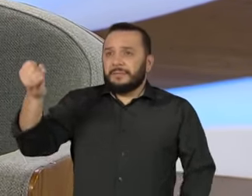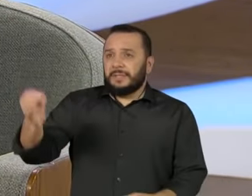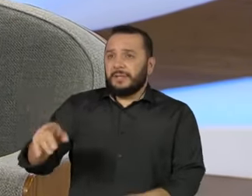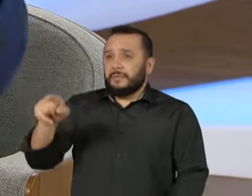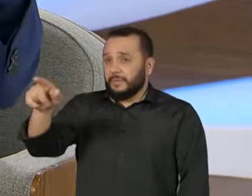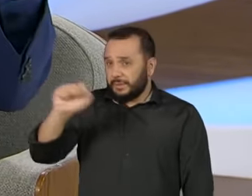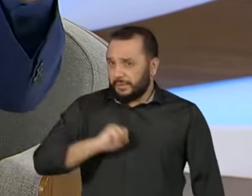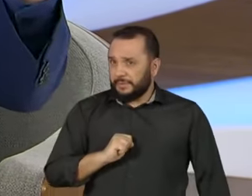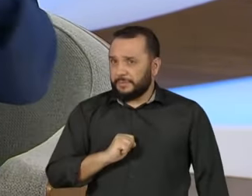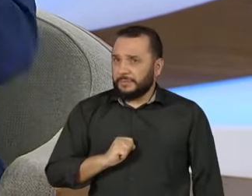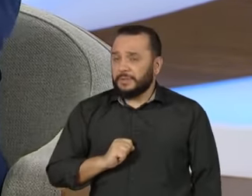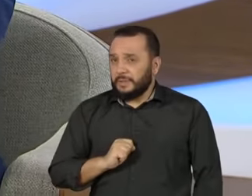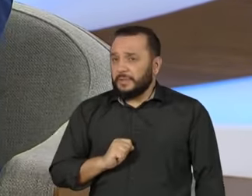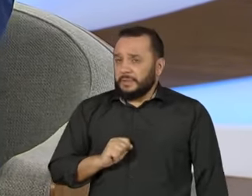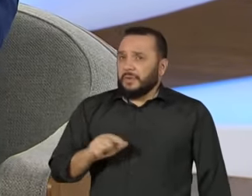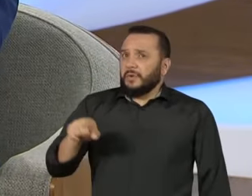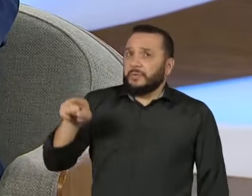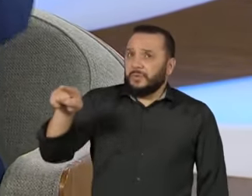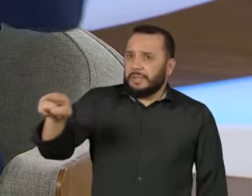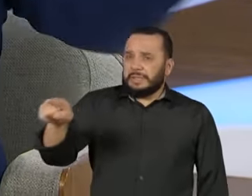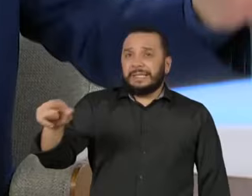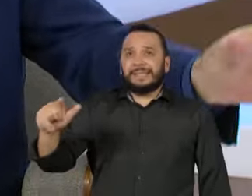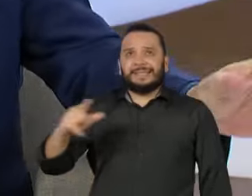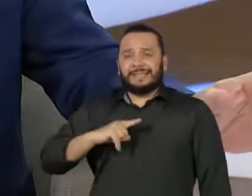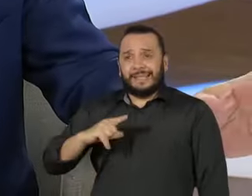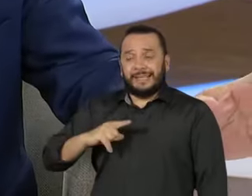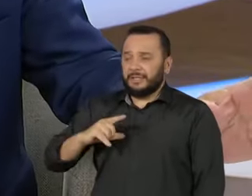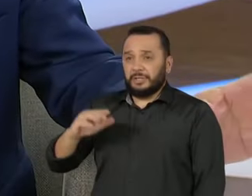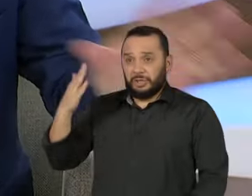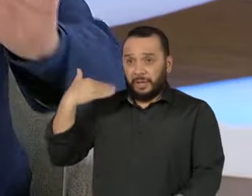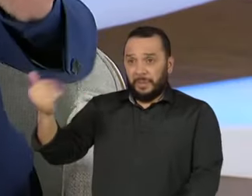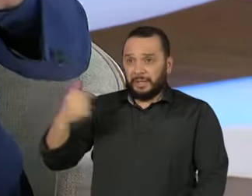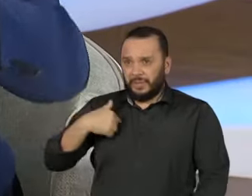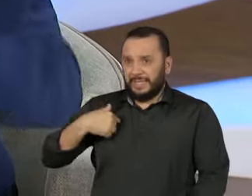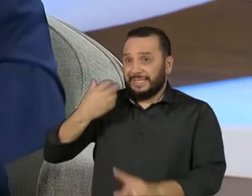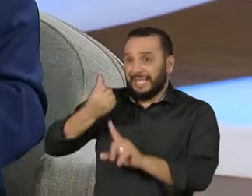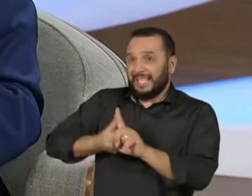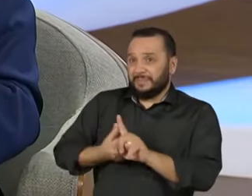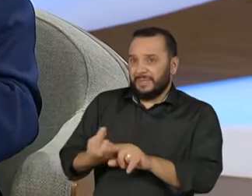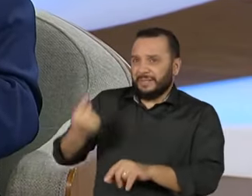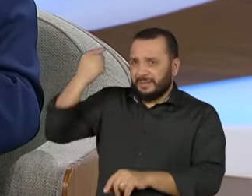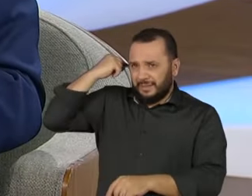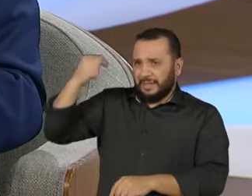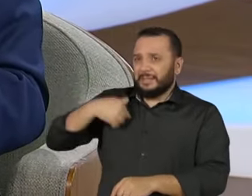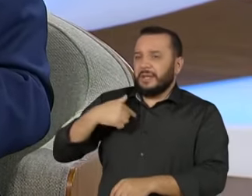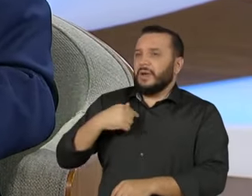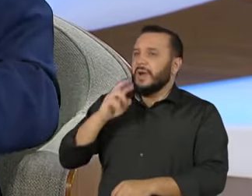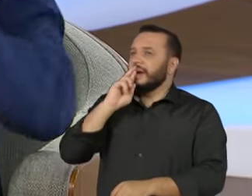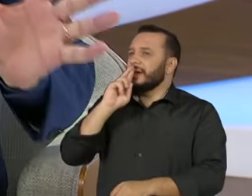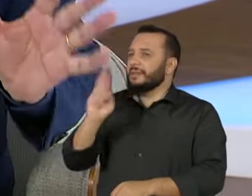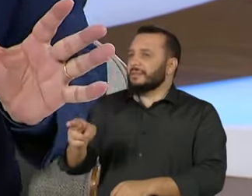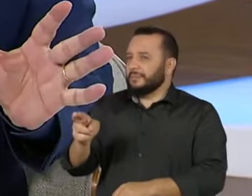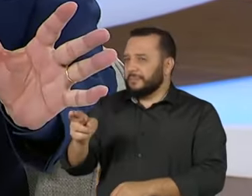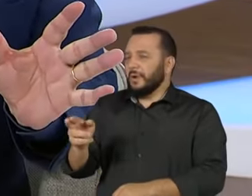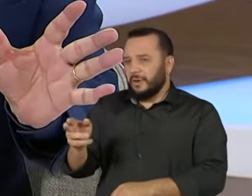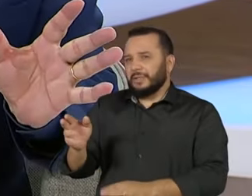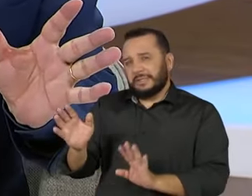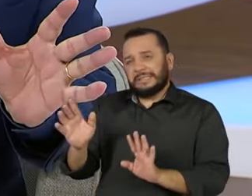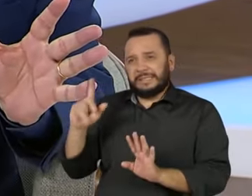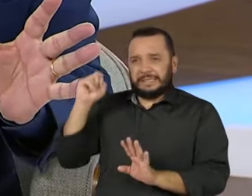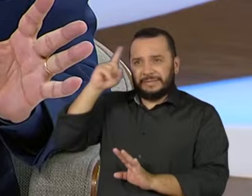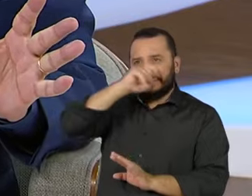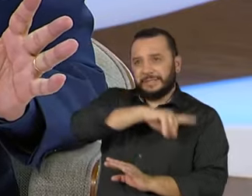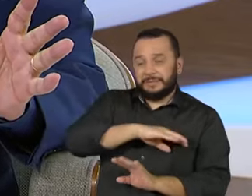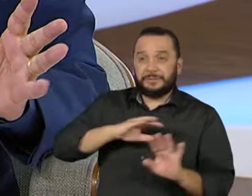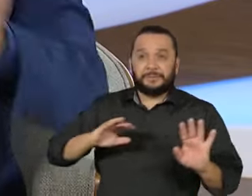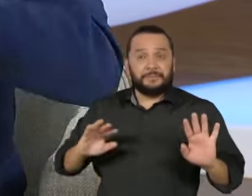simplesmente, se você me trouxesse aqui há seis meses atrás, talvez até essa resposta, ela encontrasse alguma dificuldade.